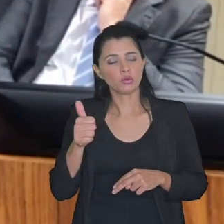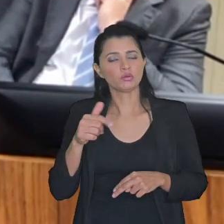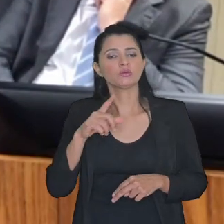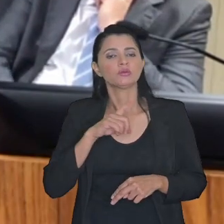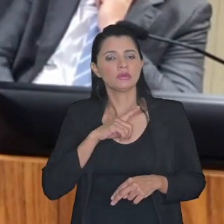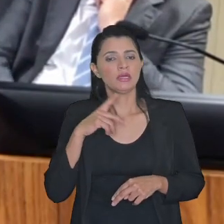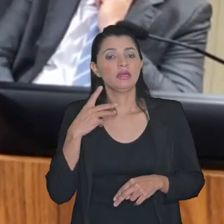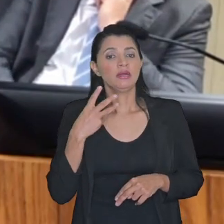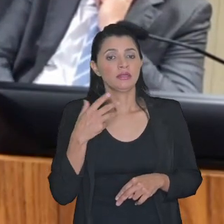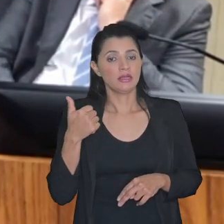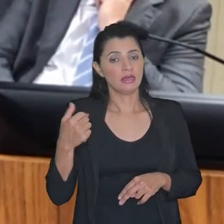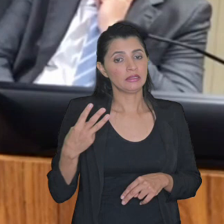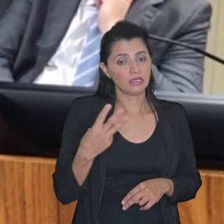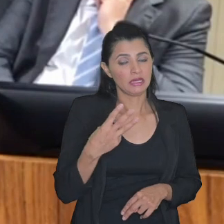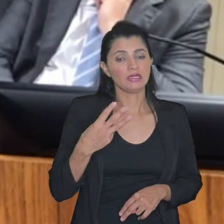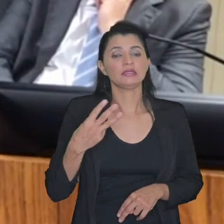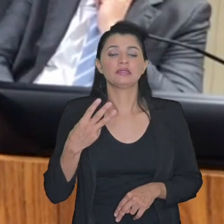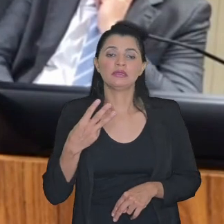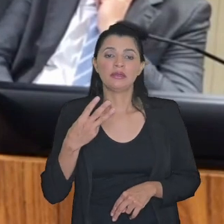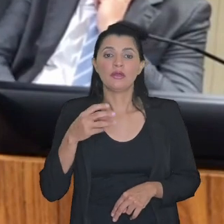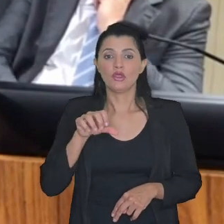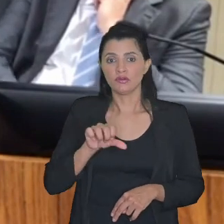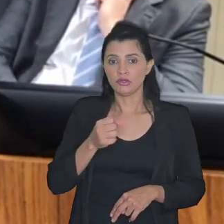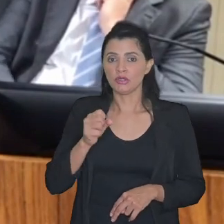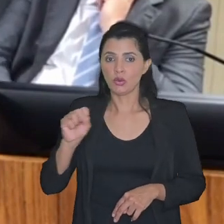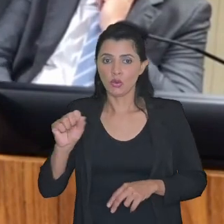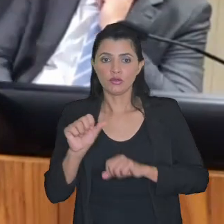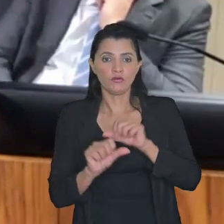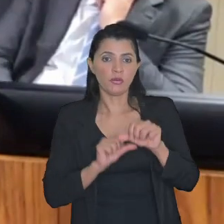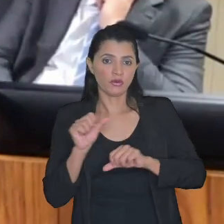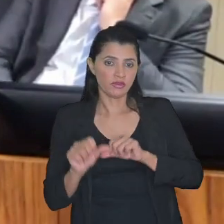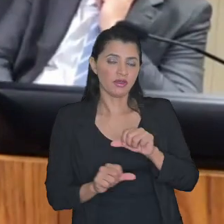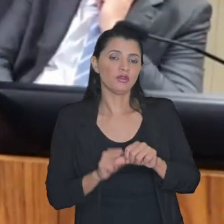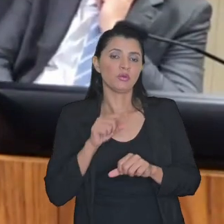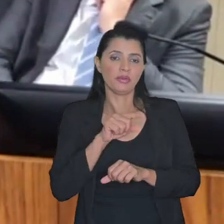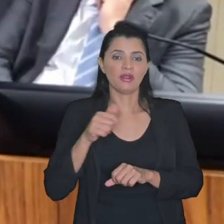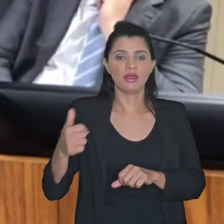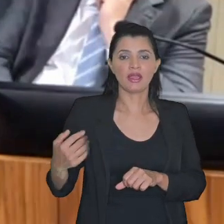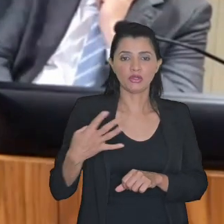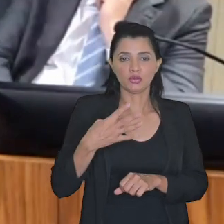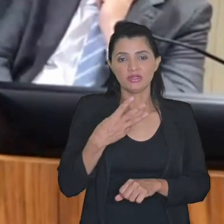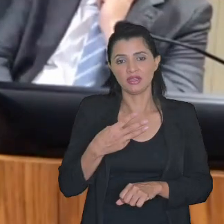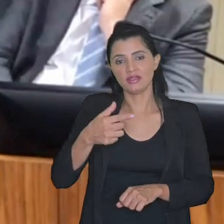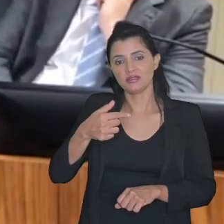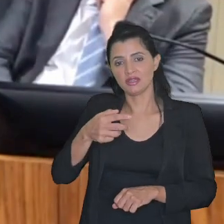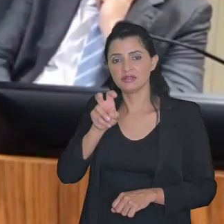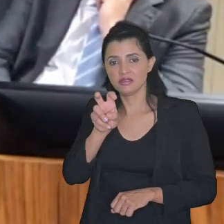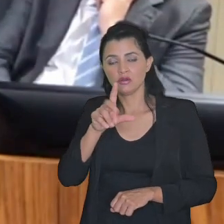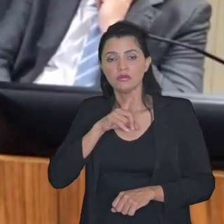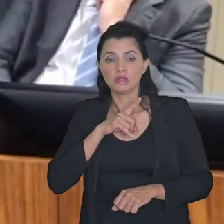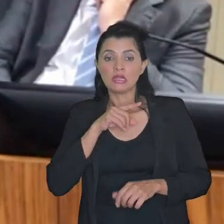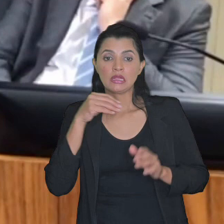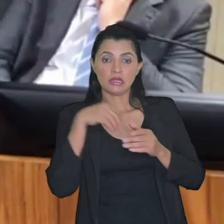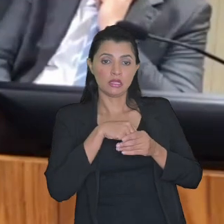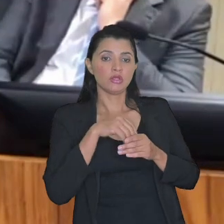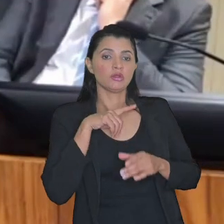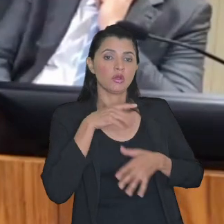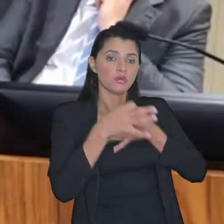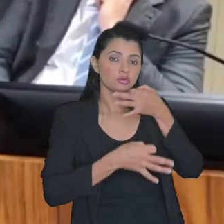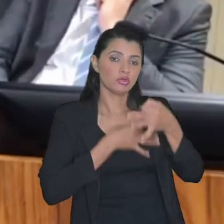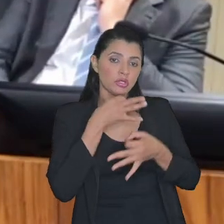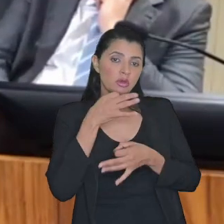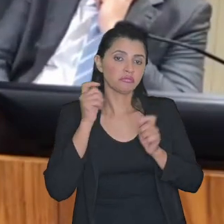da 13.988 alterado pela 14.375 em que existe uma sugestão